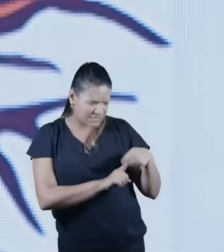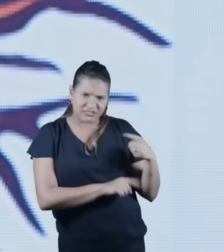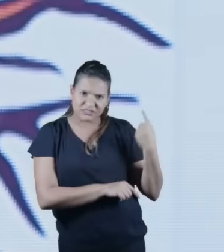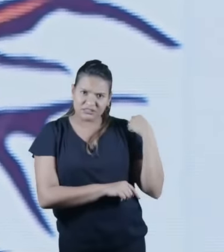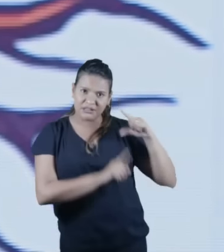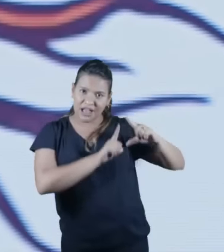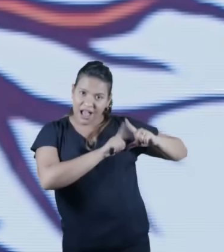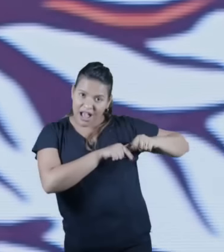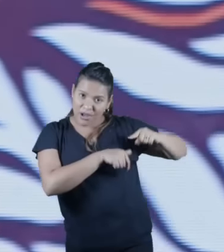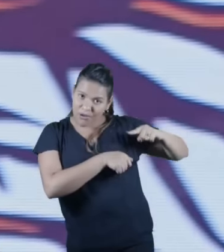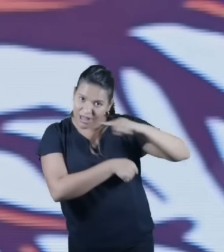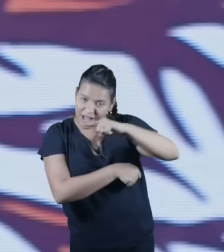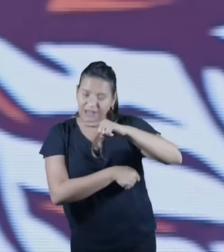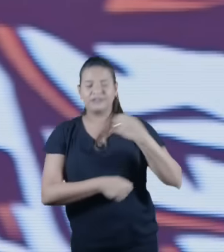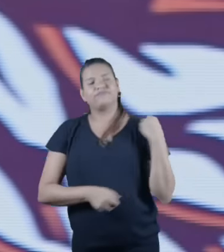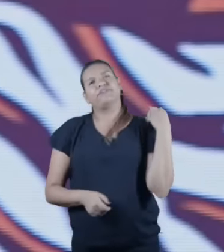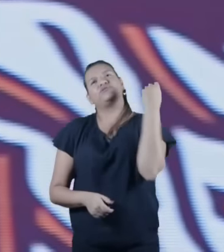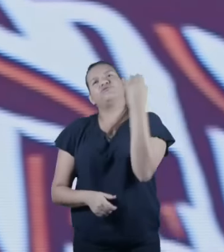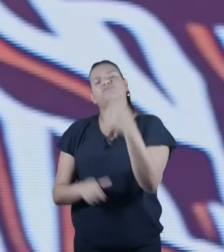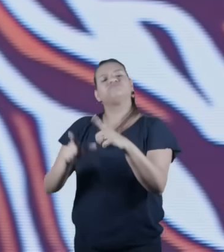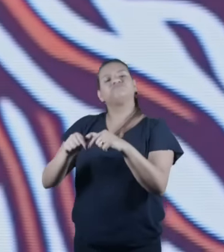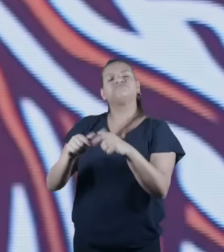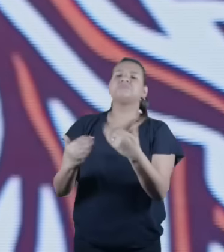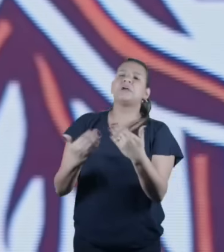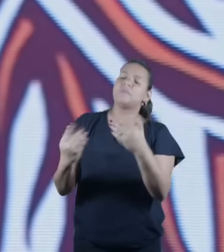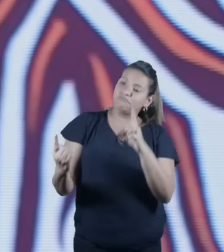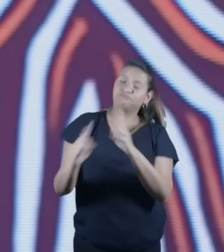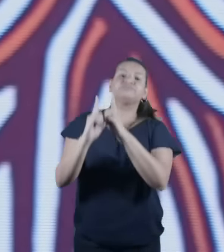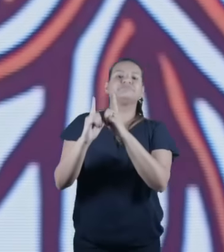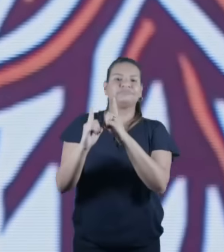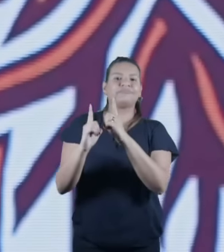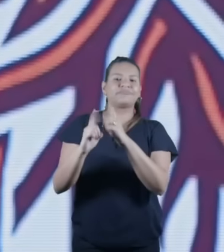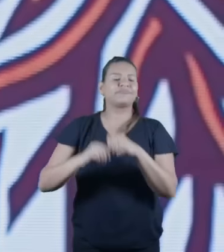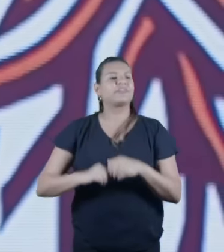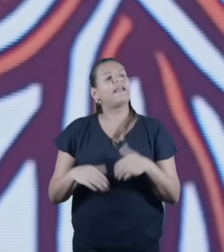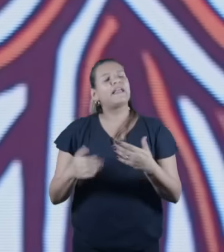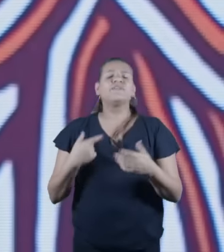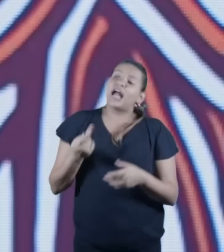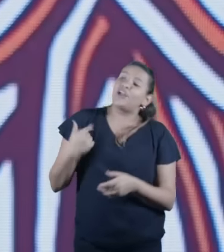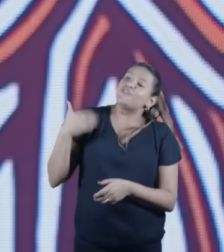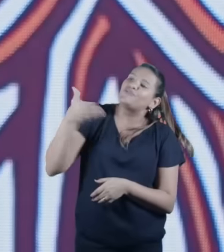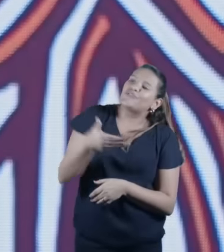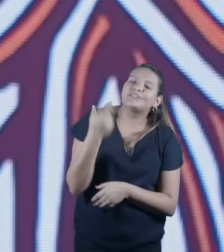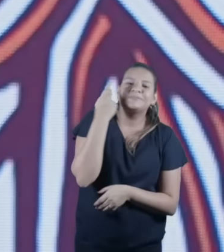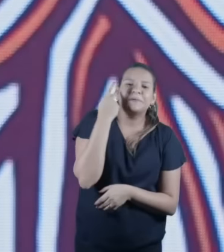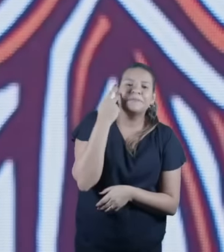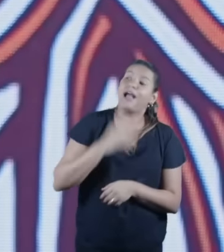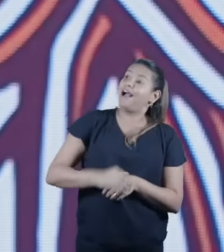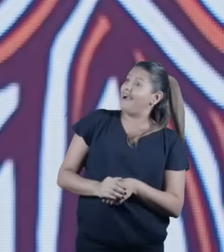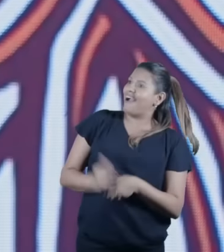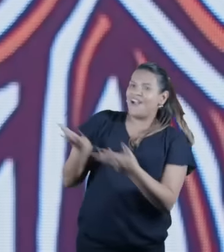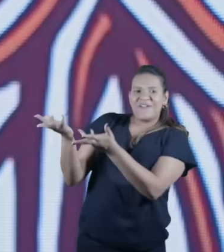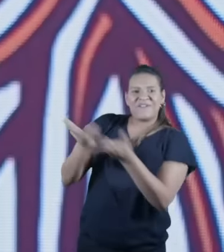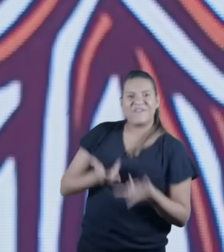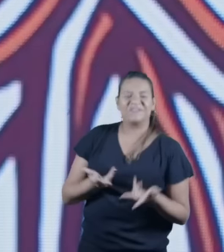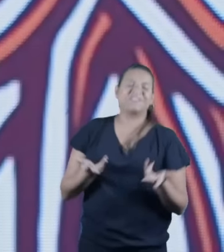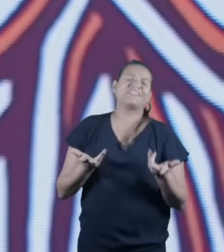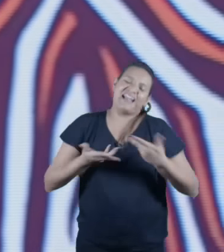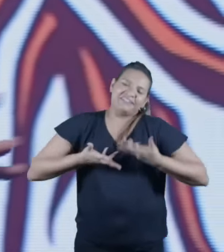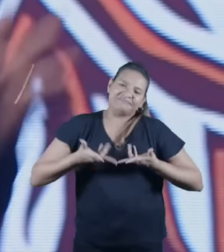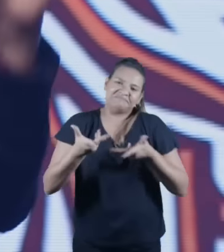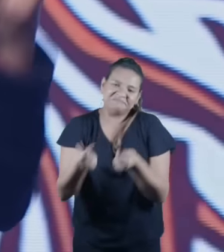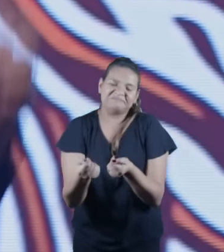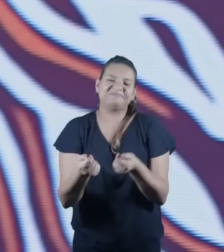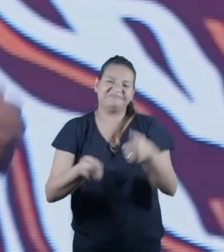Um mês atrás a gente se conheceu em Israel. E daí eu disse, eu estou indo para São Paulo. E ele me convidou para vir aqui para a igreja. Eu fiquei muito feliz de poder estar aqui.